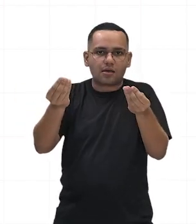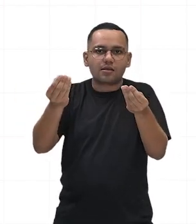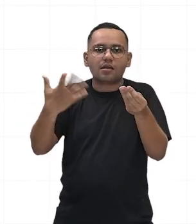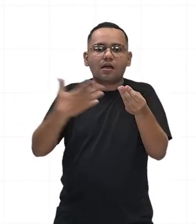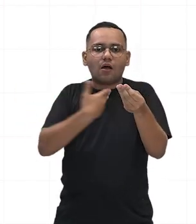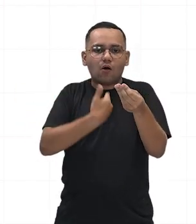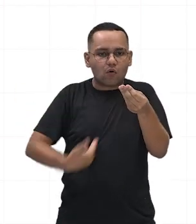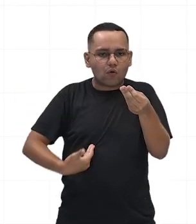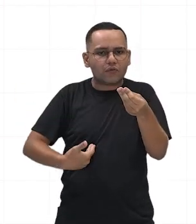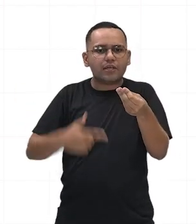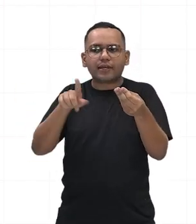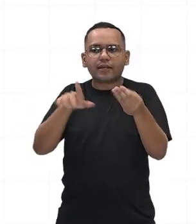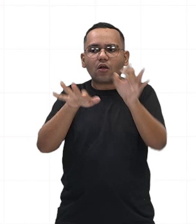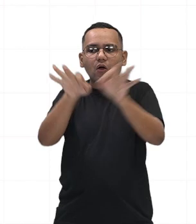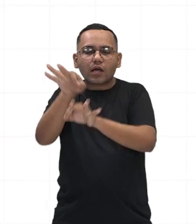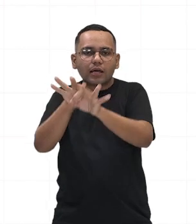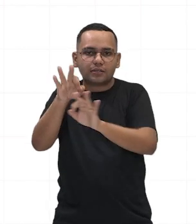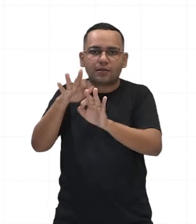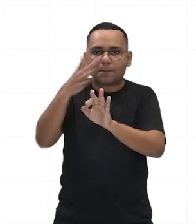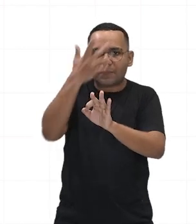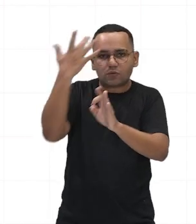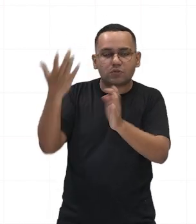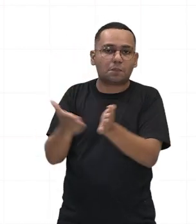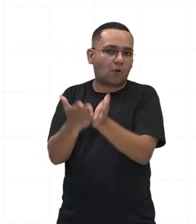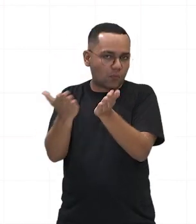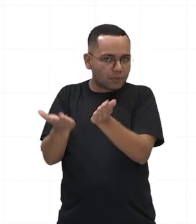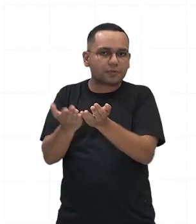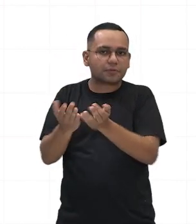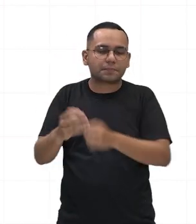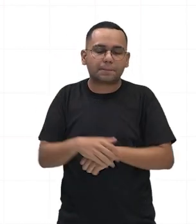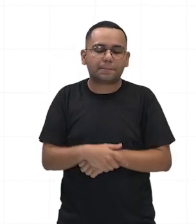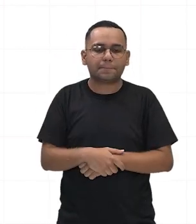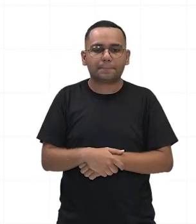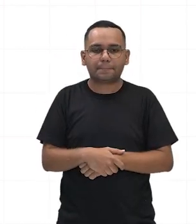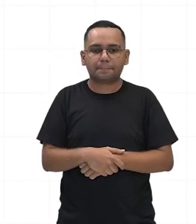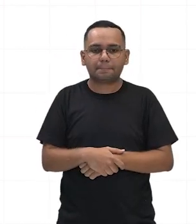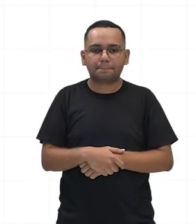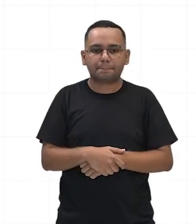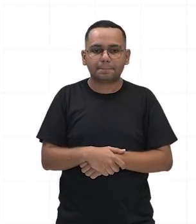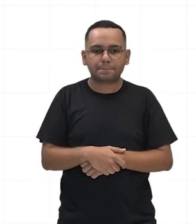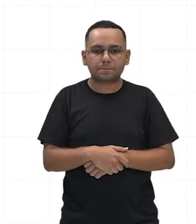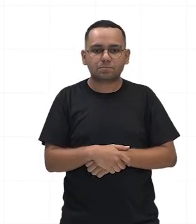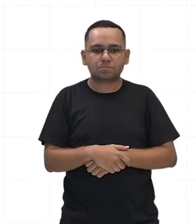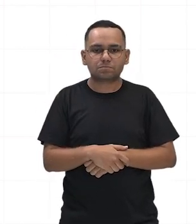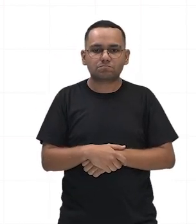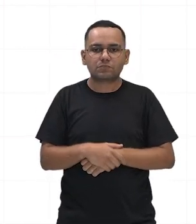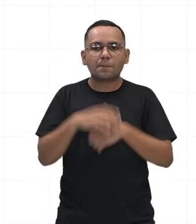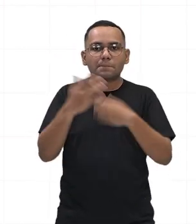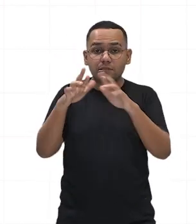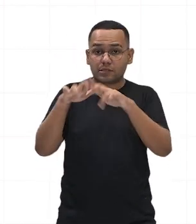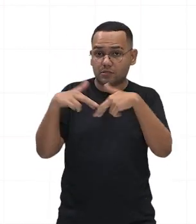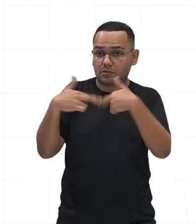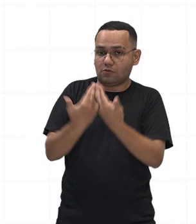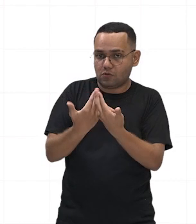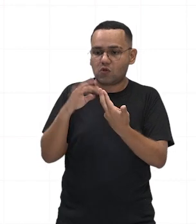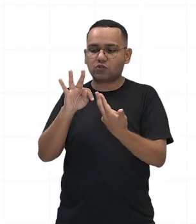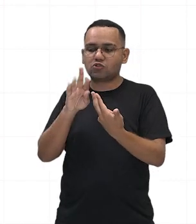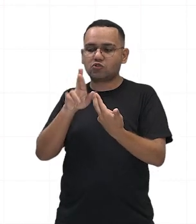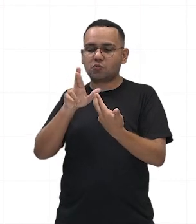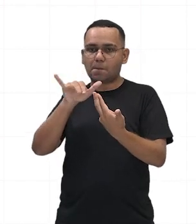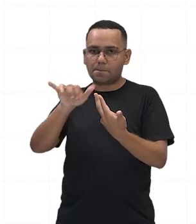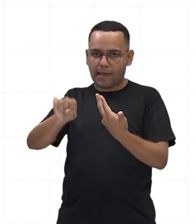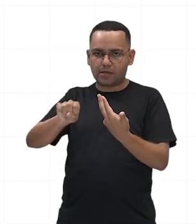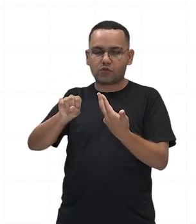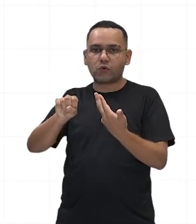distribuiria aos pobres. Em seus comícios, Tibério defendia esse projeto,